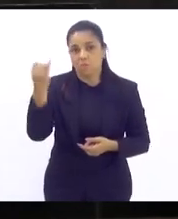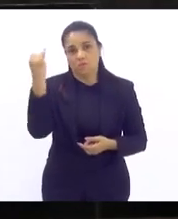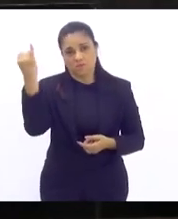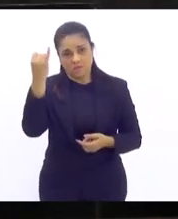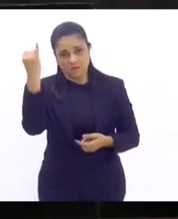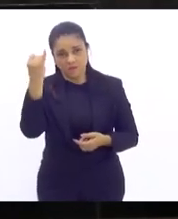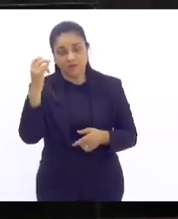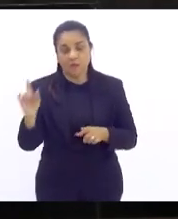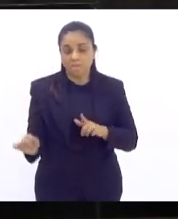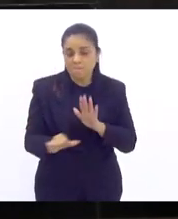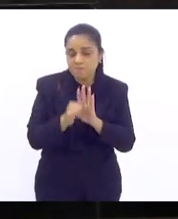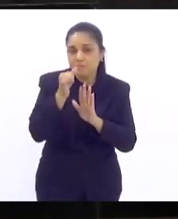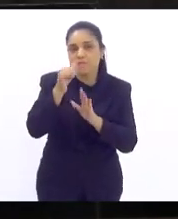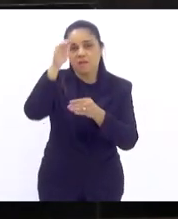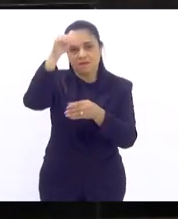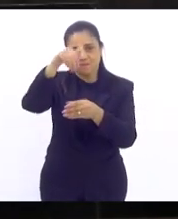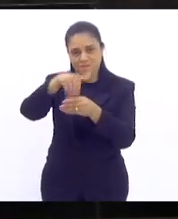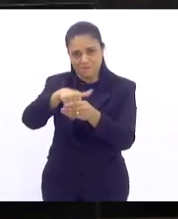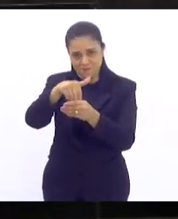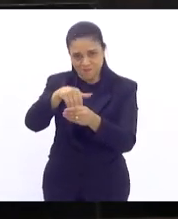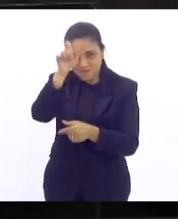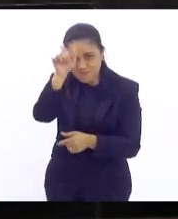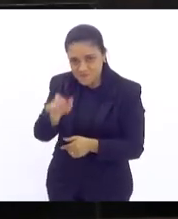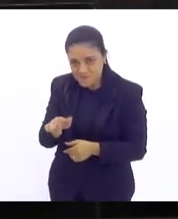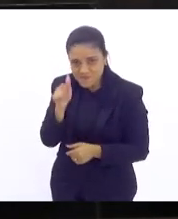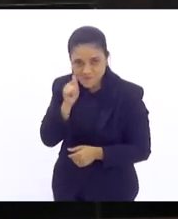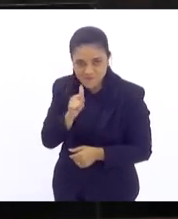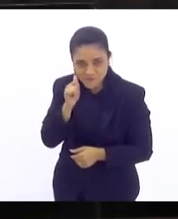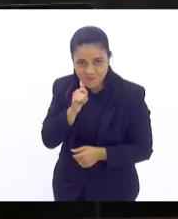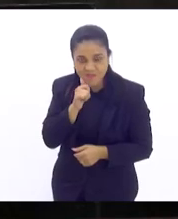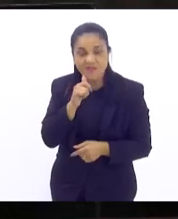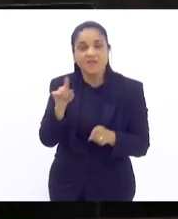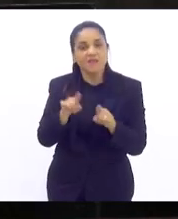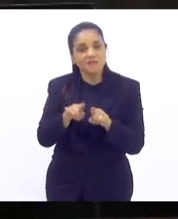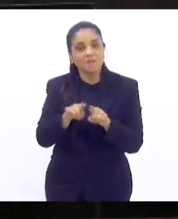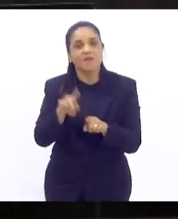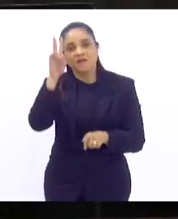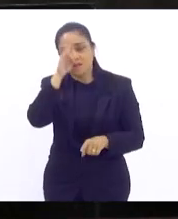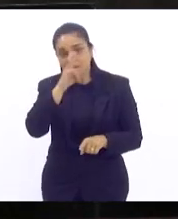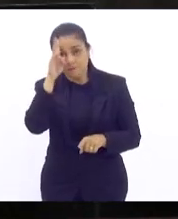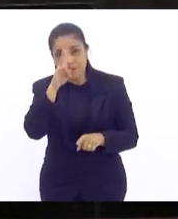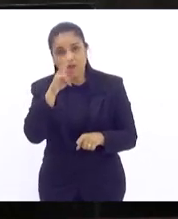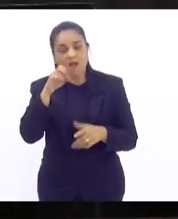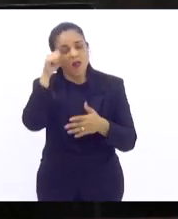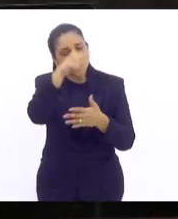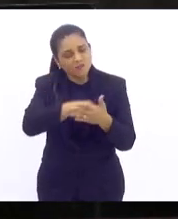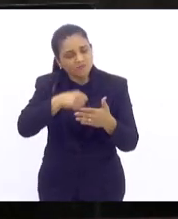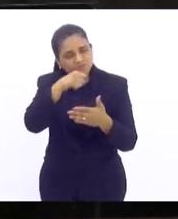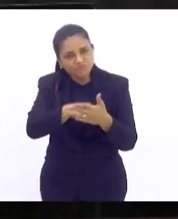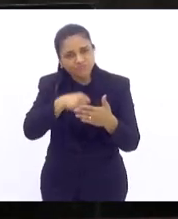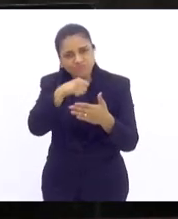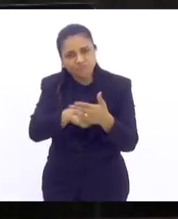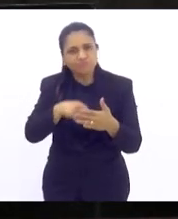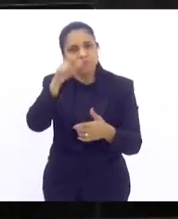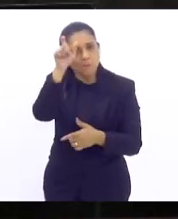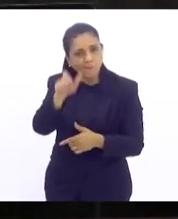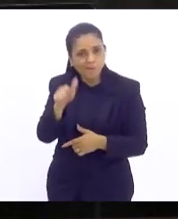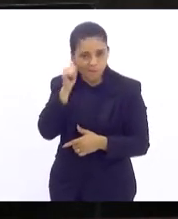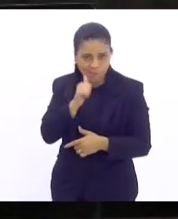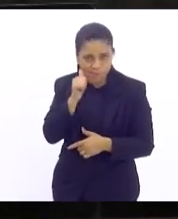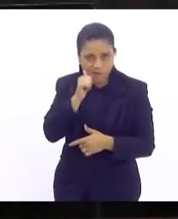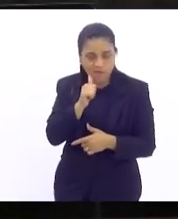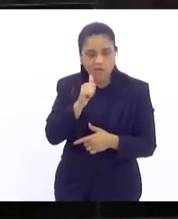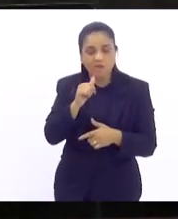eleitora do Brasil, mas também lembrar das nossas mulheres que tanto lutam para ser e estar